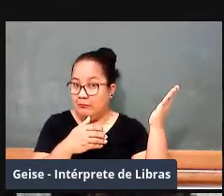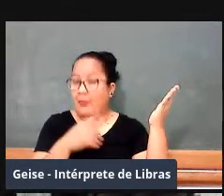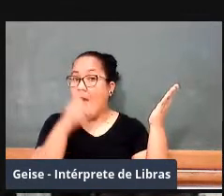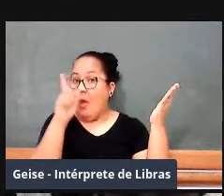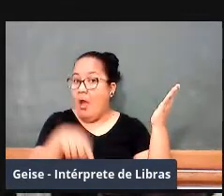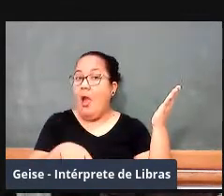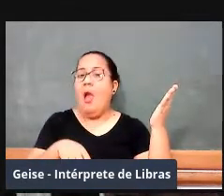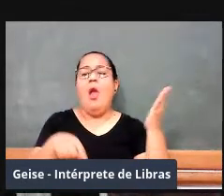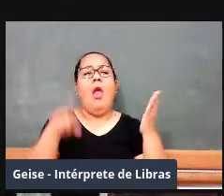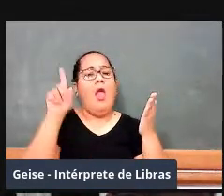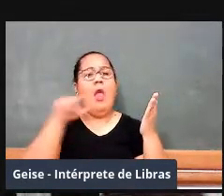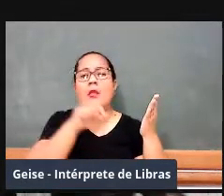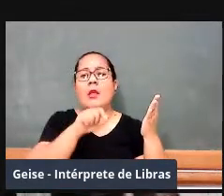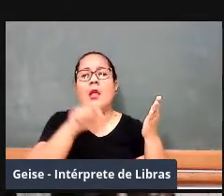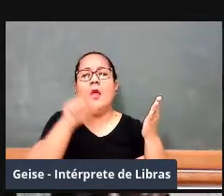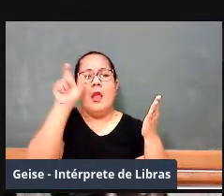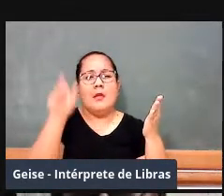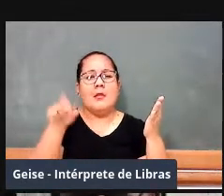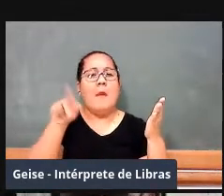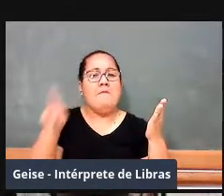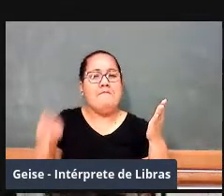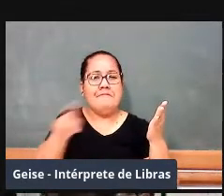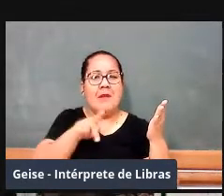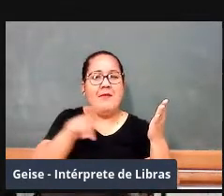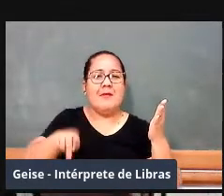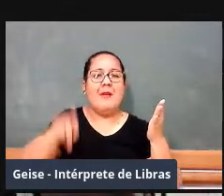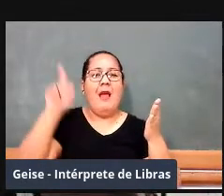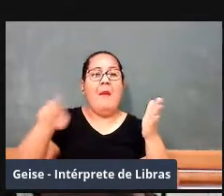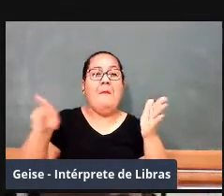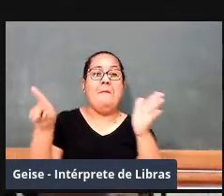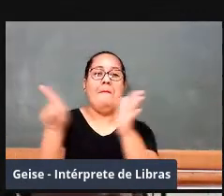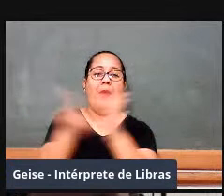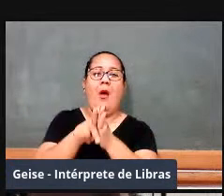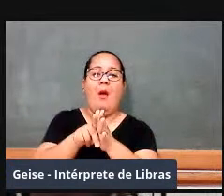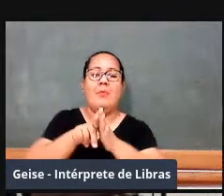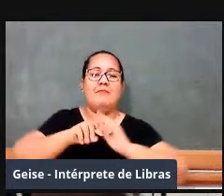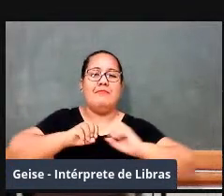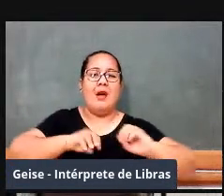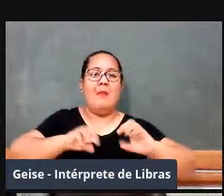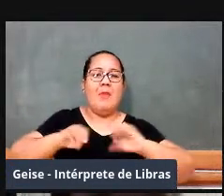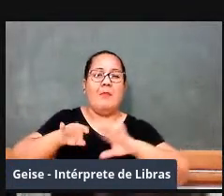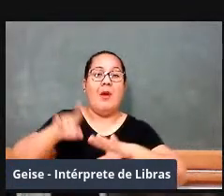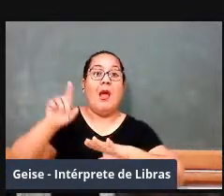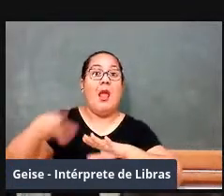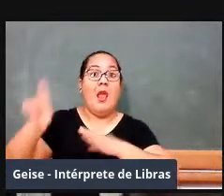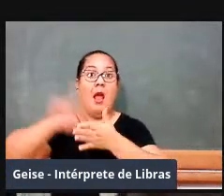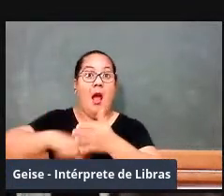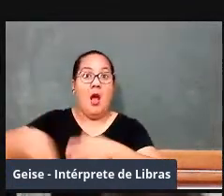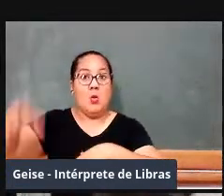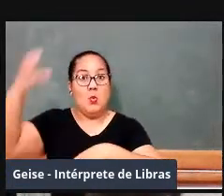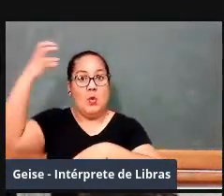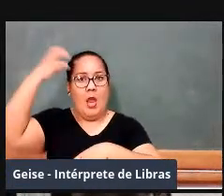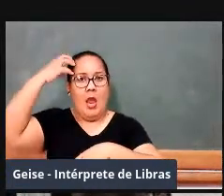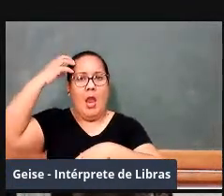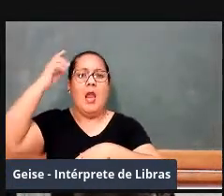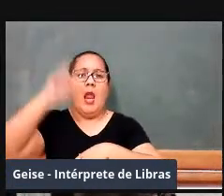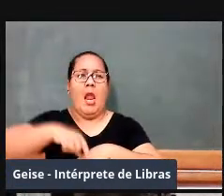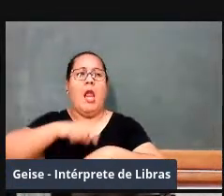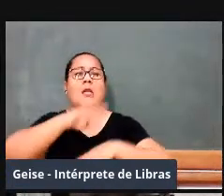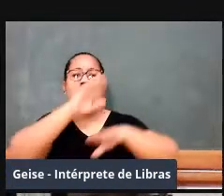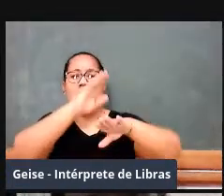é um professor que a coroa portuguesa paga para dar cursos de formação militar